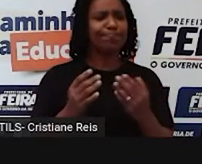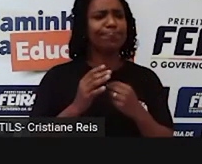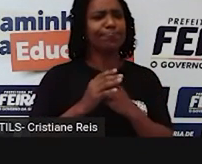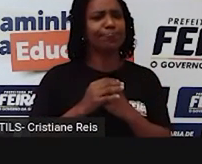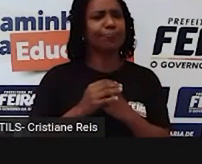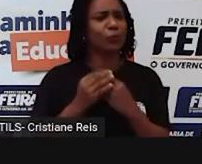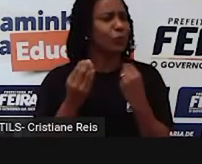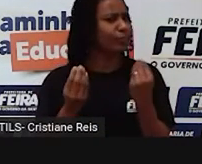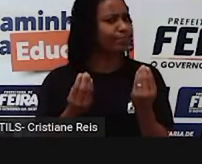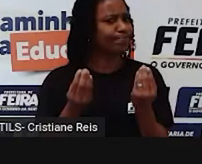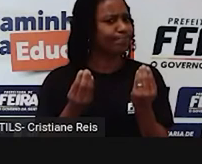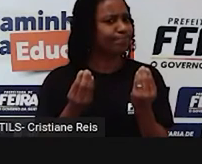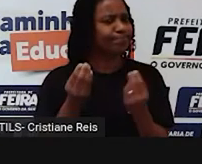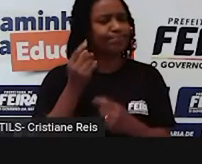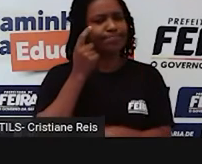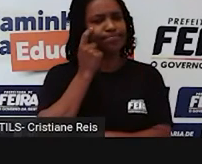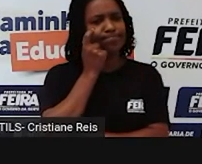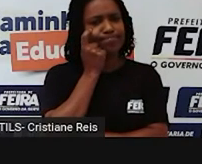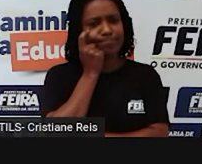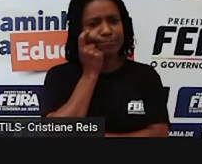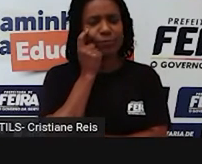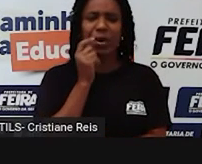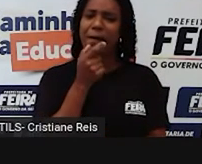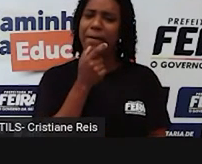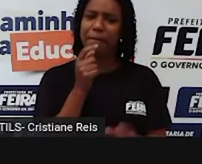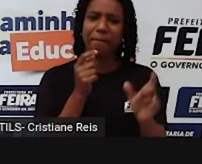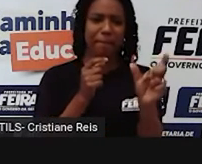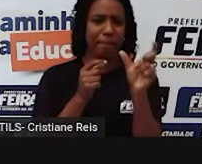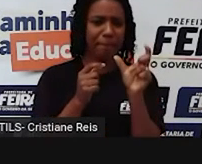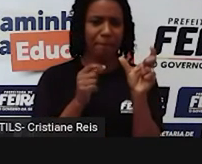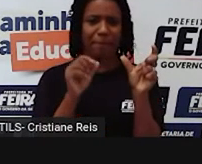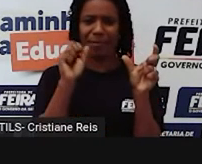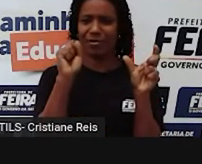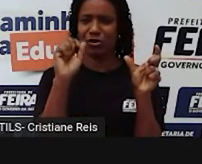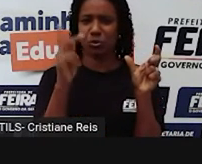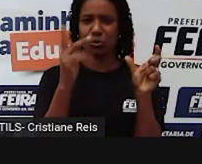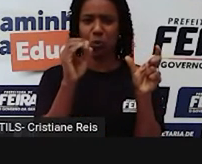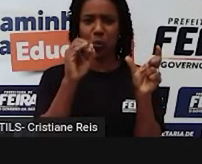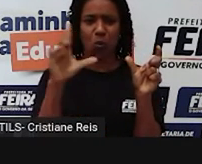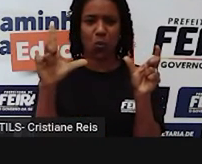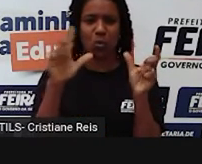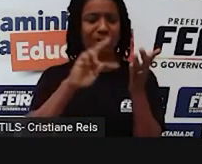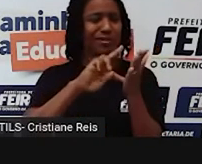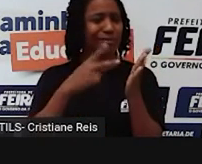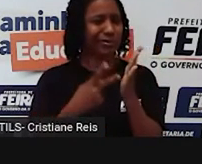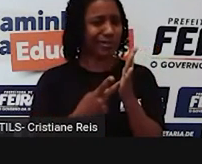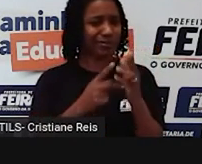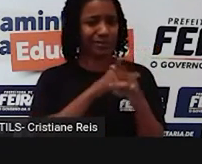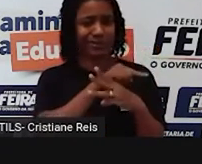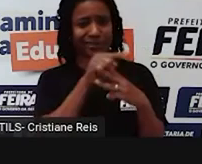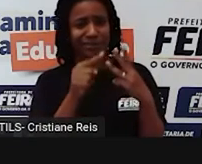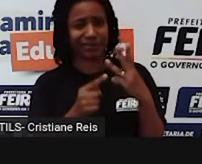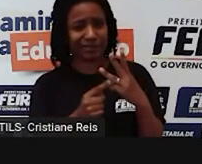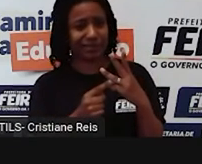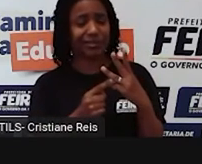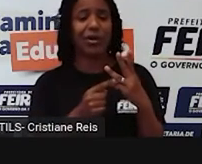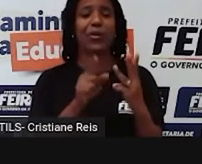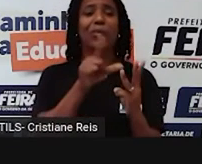Ora se a palavra skill tem três possibilidades de tradução Qual delas eu vou utilizar?